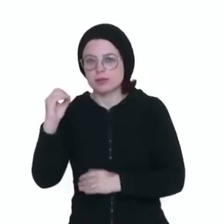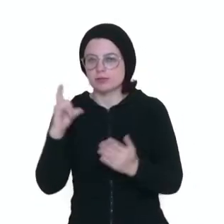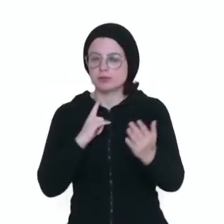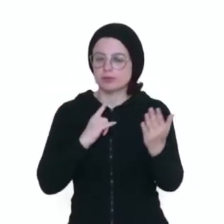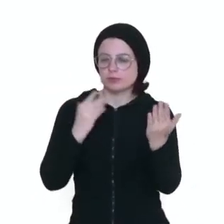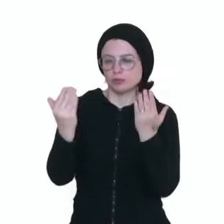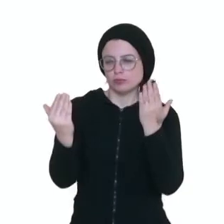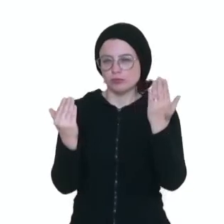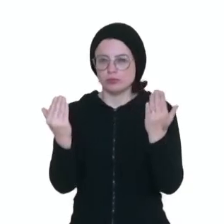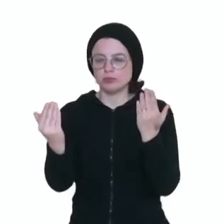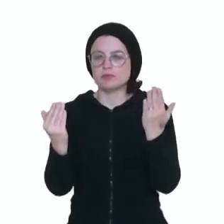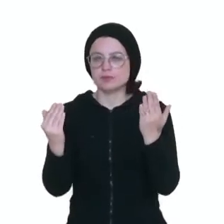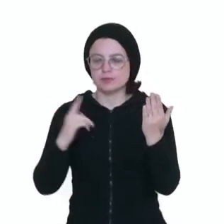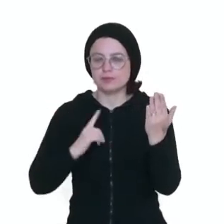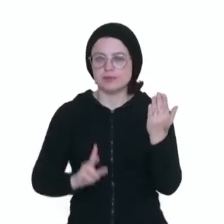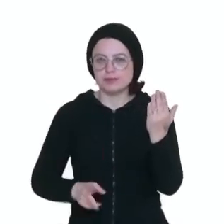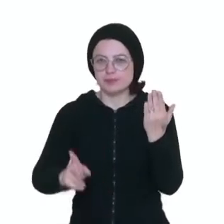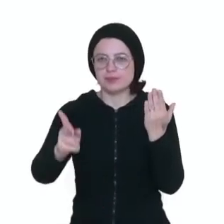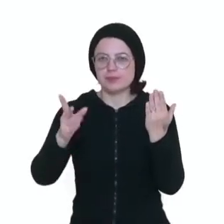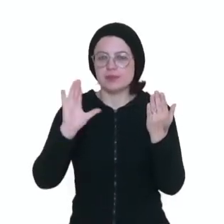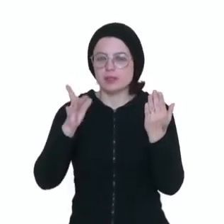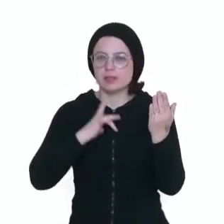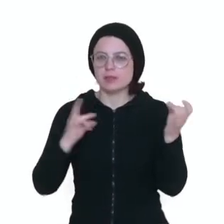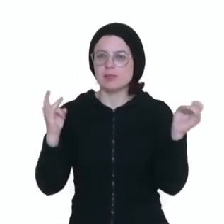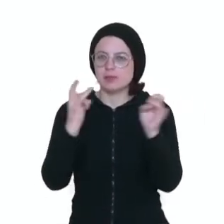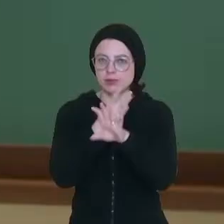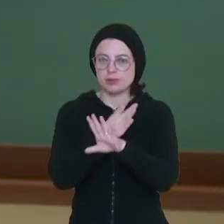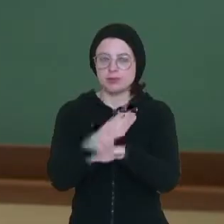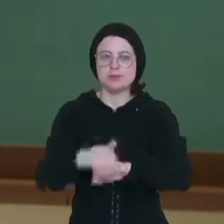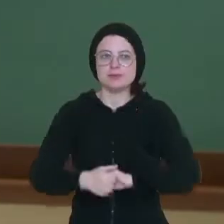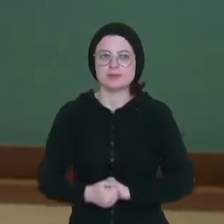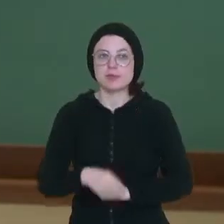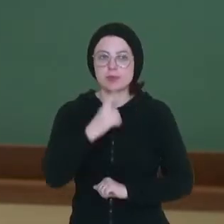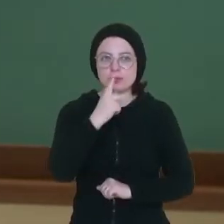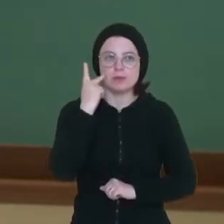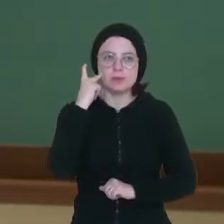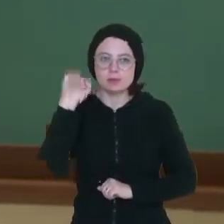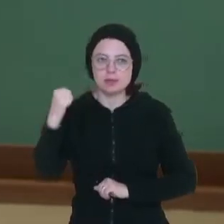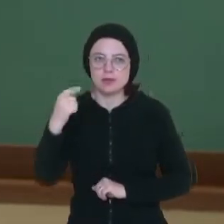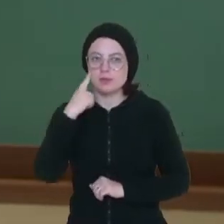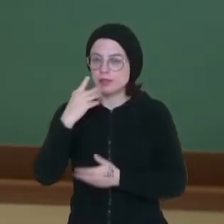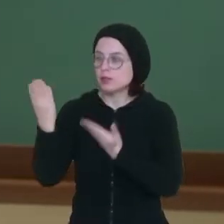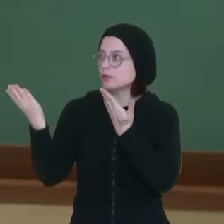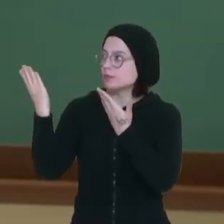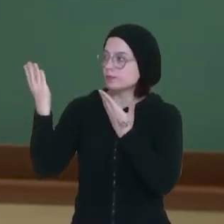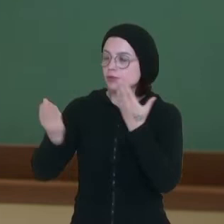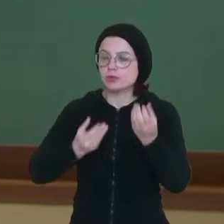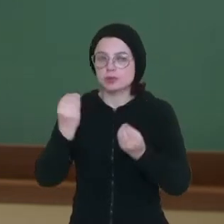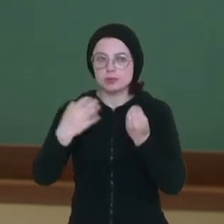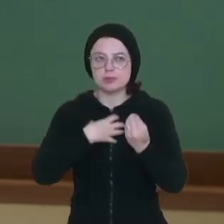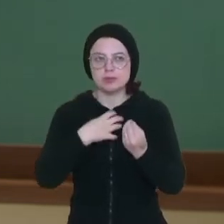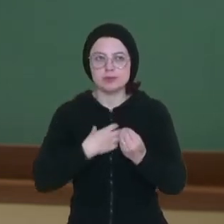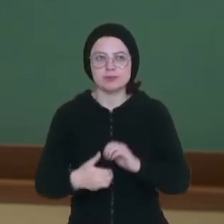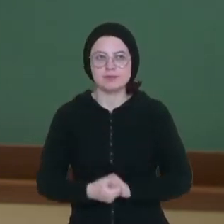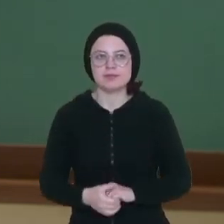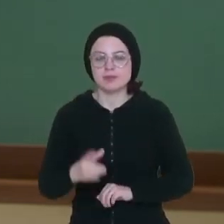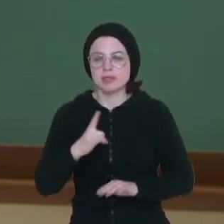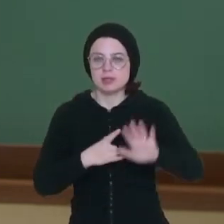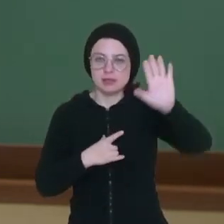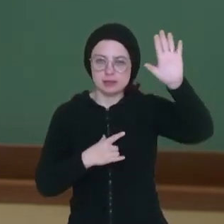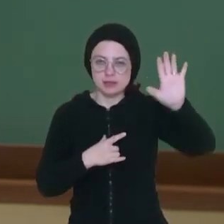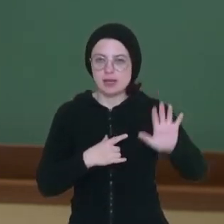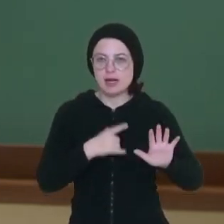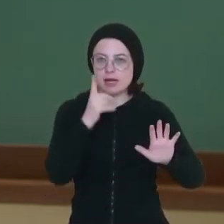constante e definida, que é 1 para 8, respectivamente. Veja como isso acontece. Então, aqui a tem a massa de água,